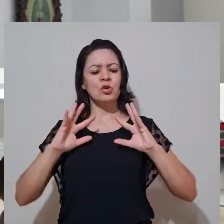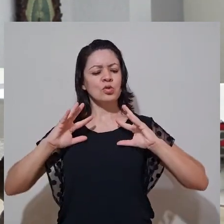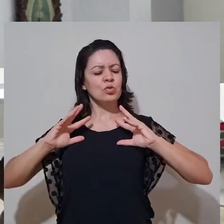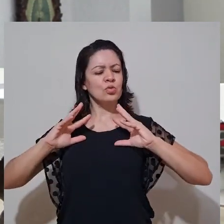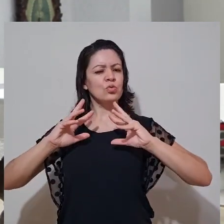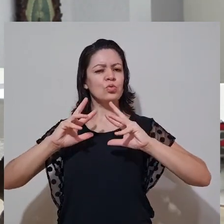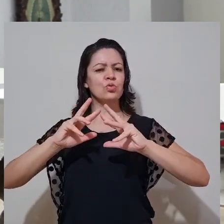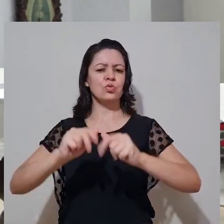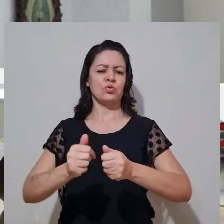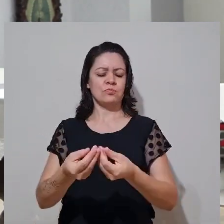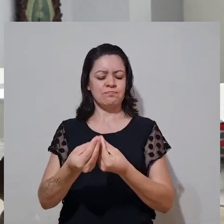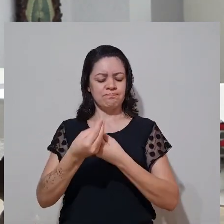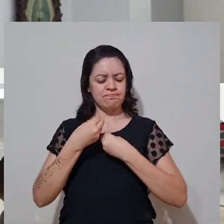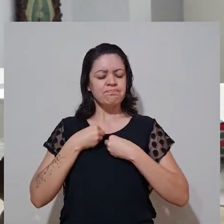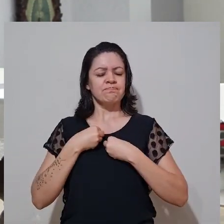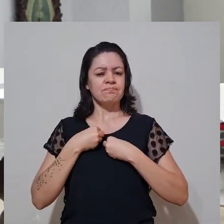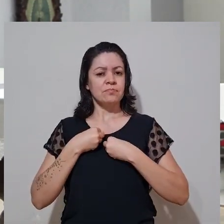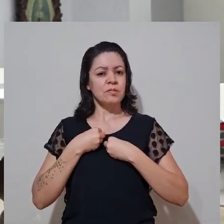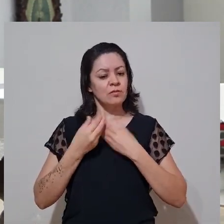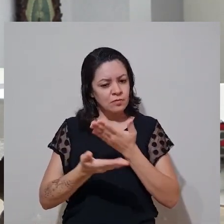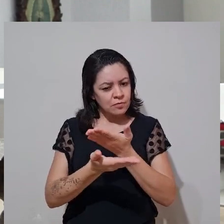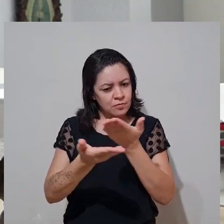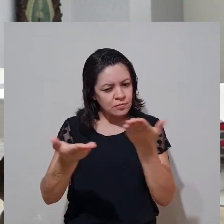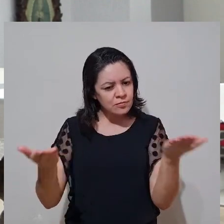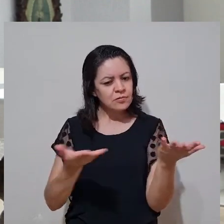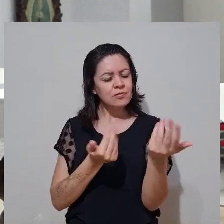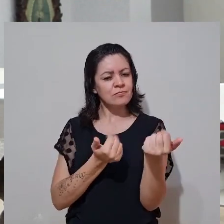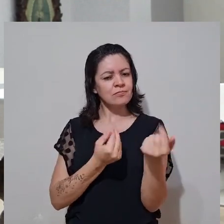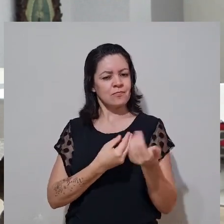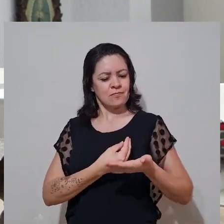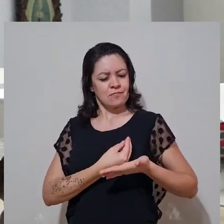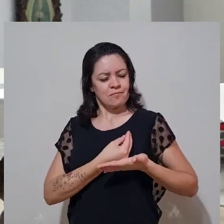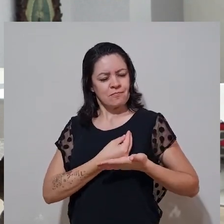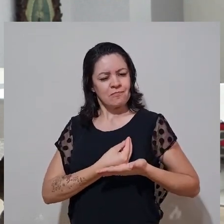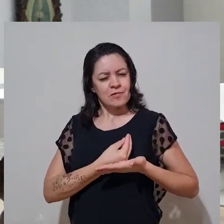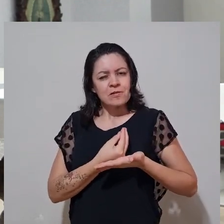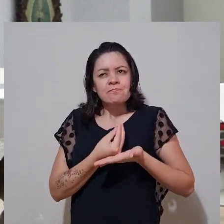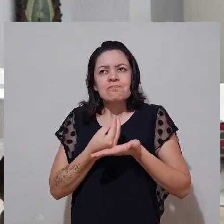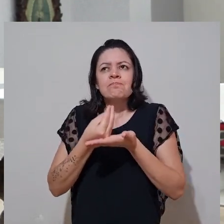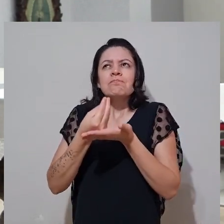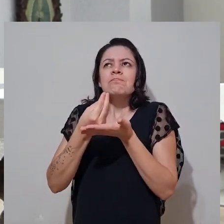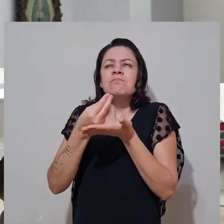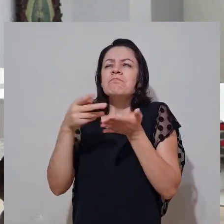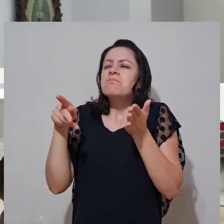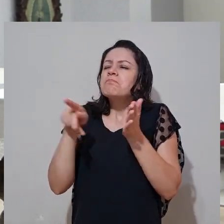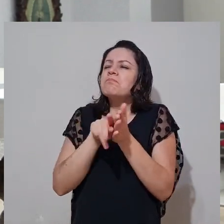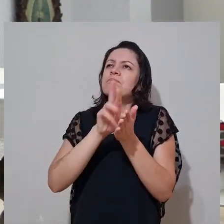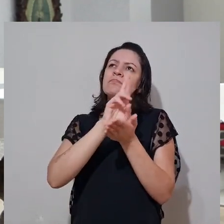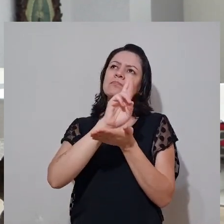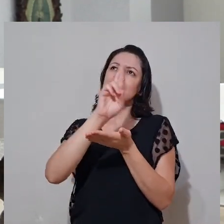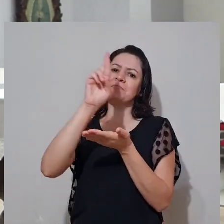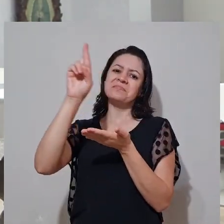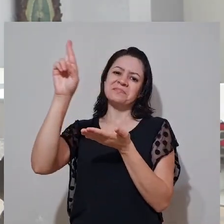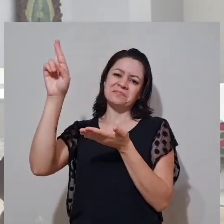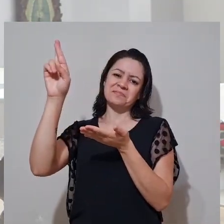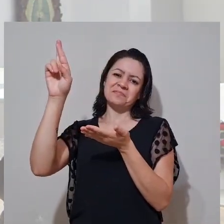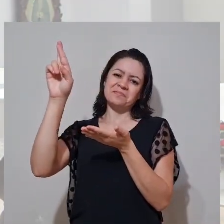nada, ao contrário, Ele nos dá tudo. Fica aí, convite a você, querido jovem, a dar o seu sim ao Senhor.